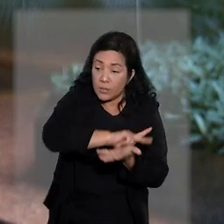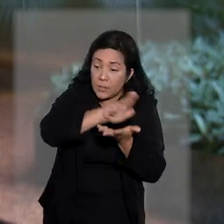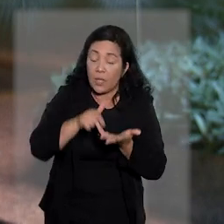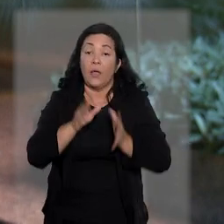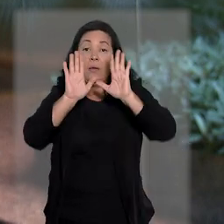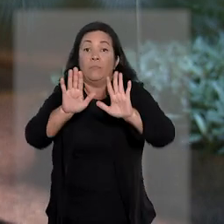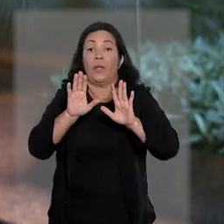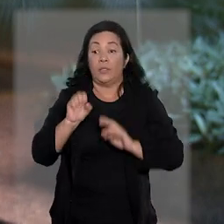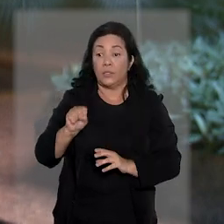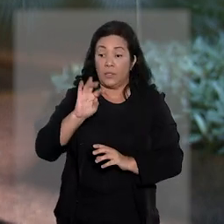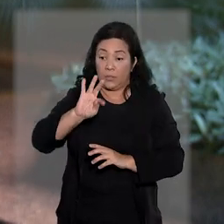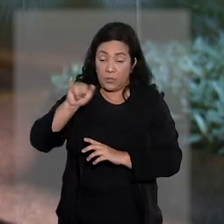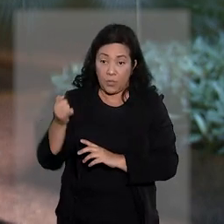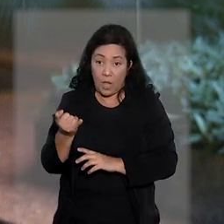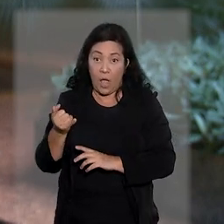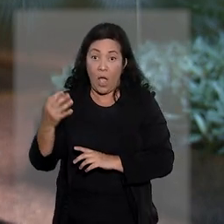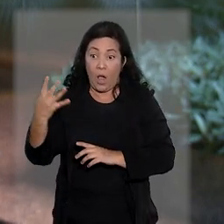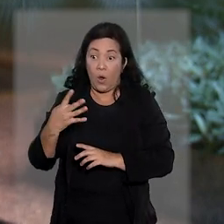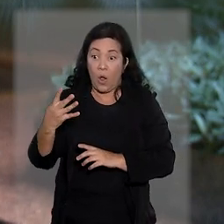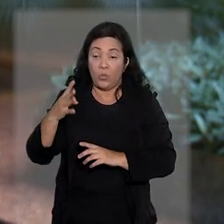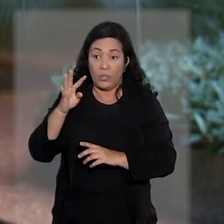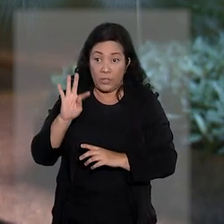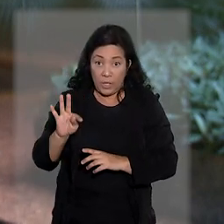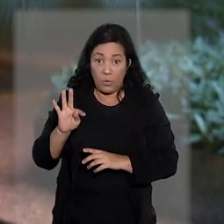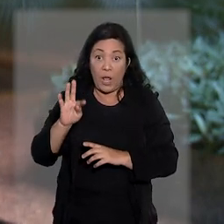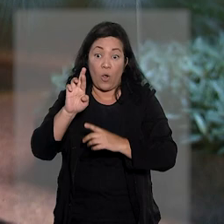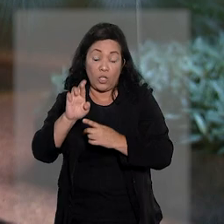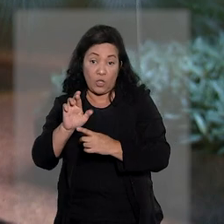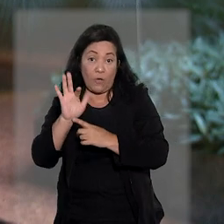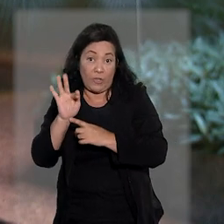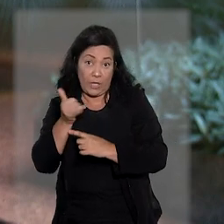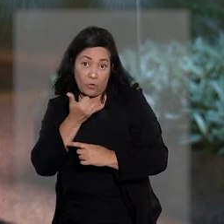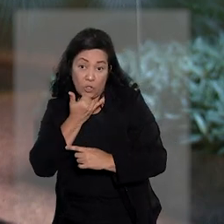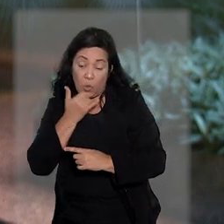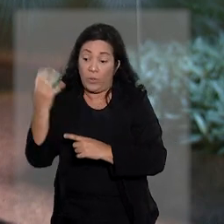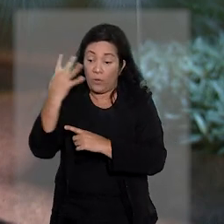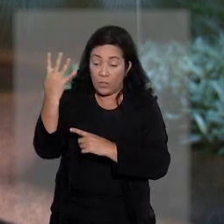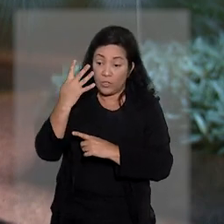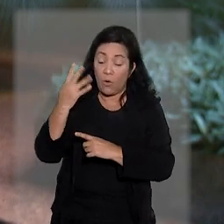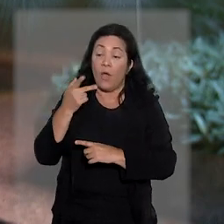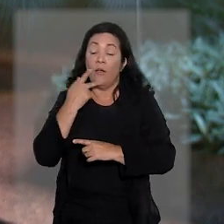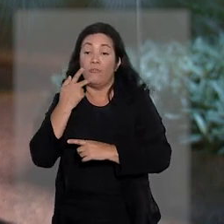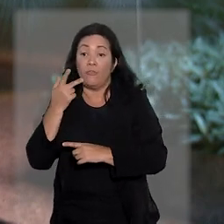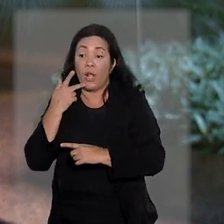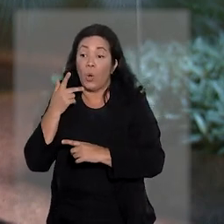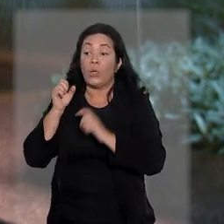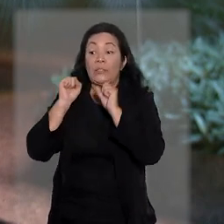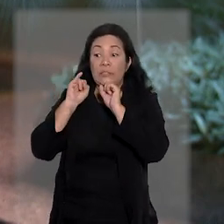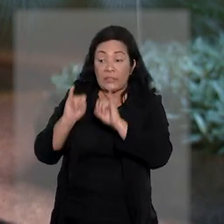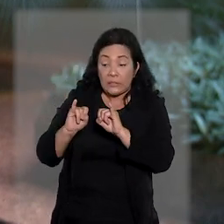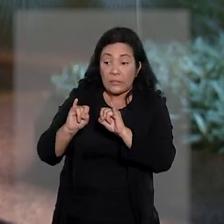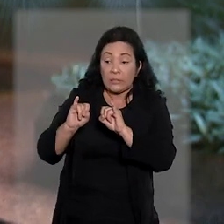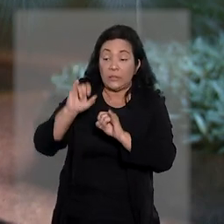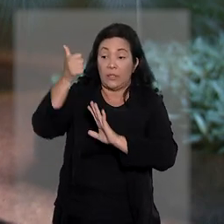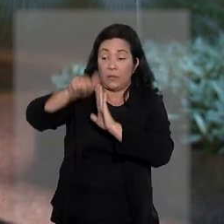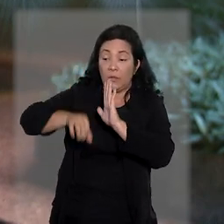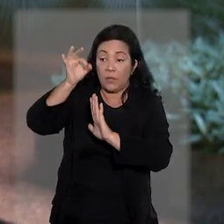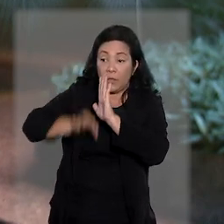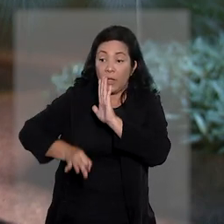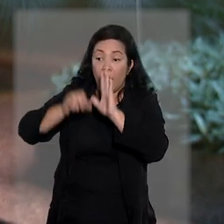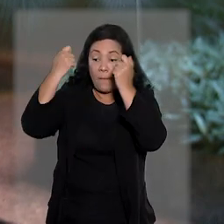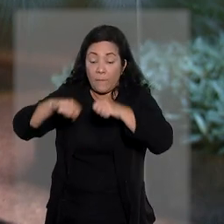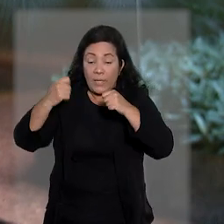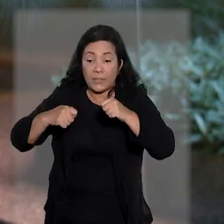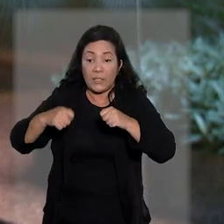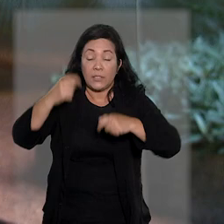entanto, o Tribunal Regional Federal da Quarta Região entendeu que a ampla autorização nesses casos seria